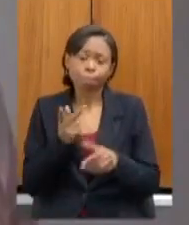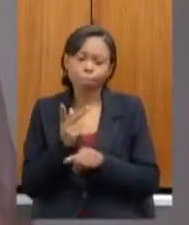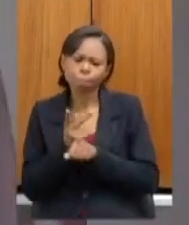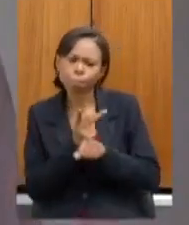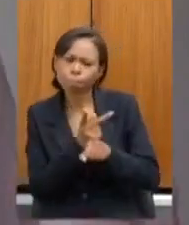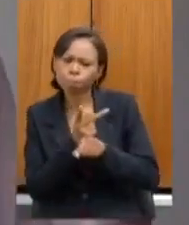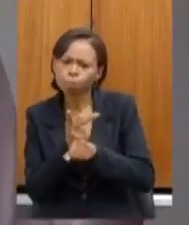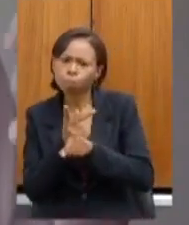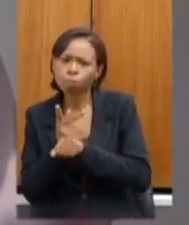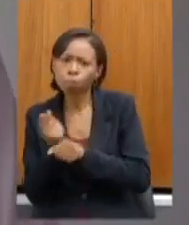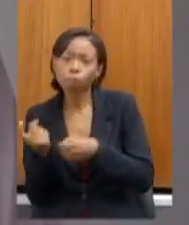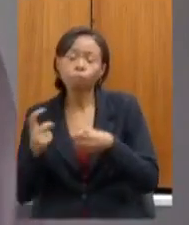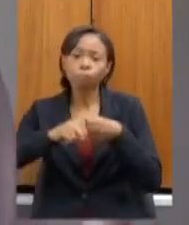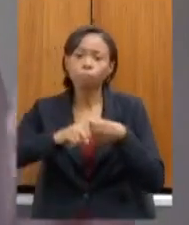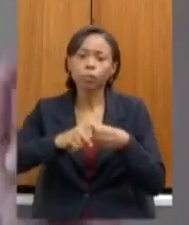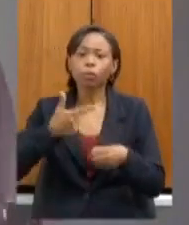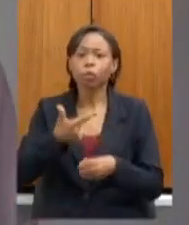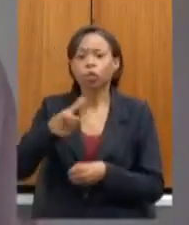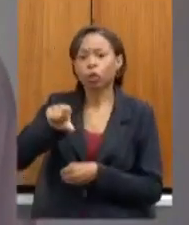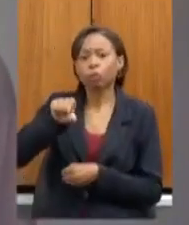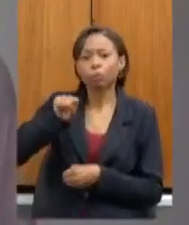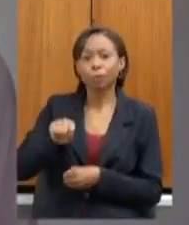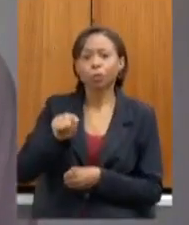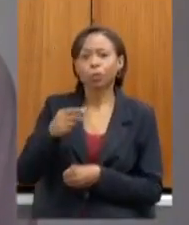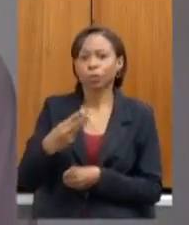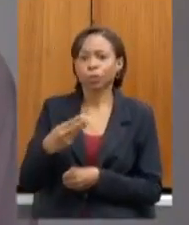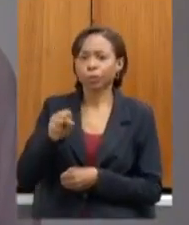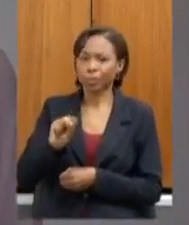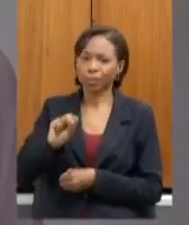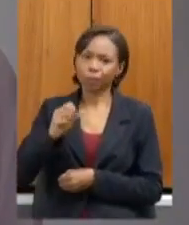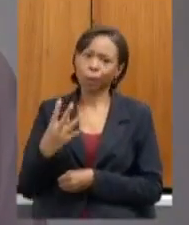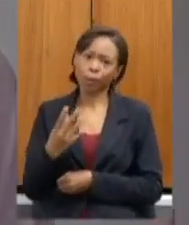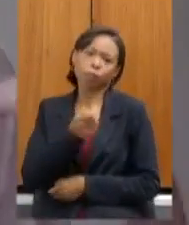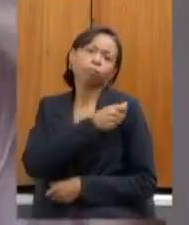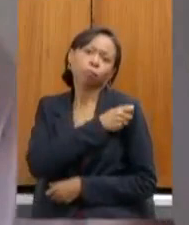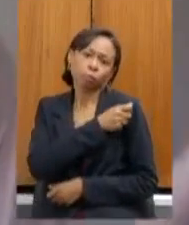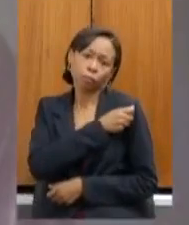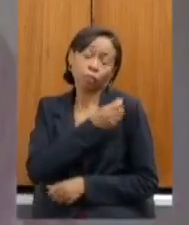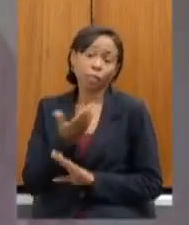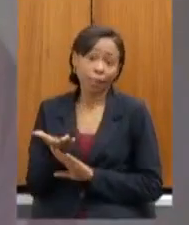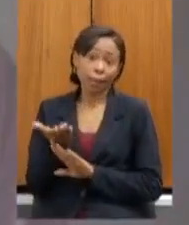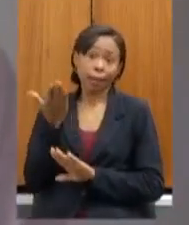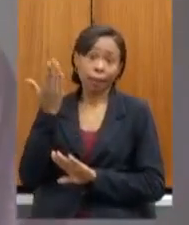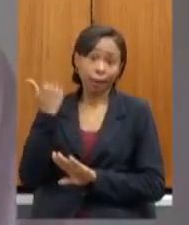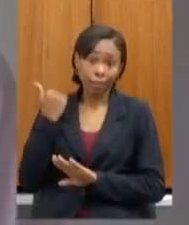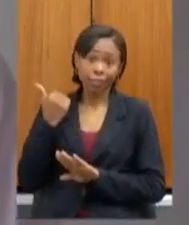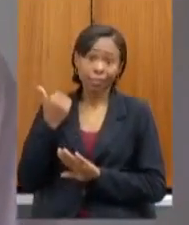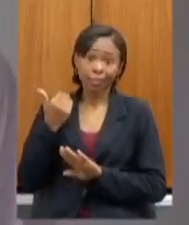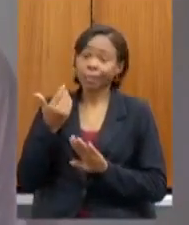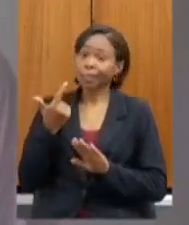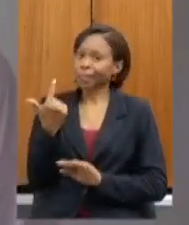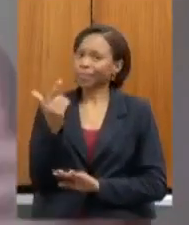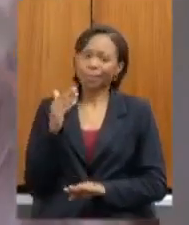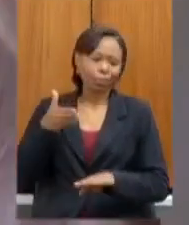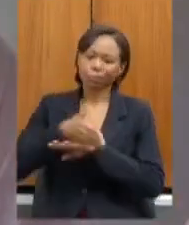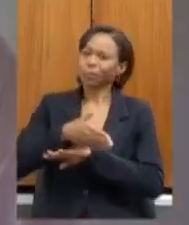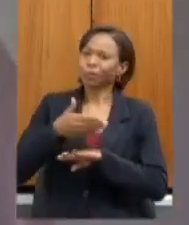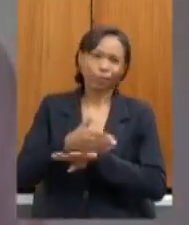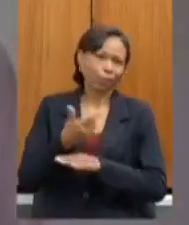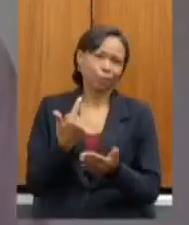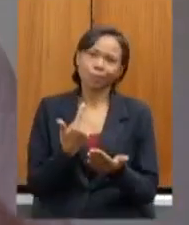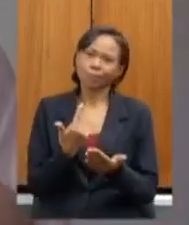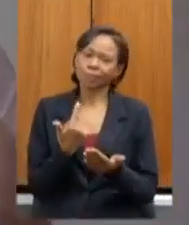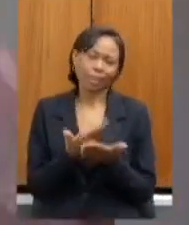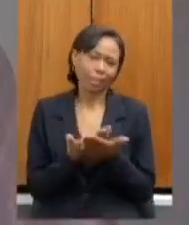e o retorno dos 29.384 estudantes que estavam afastados que nós conseguimos a partir desse